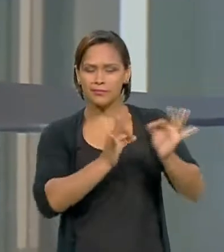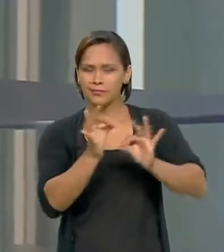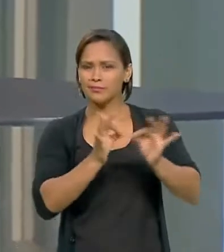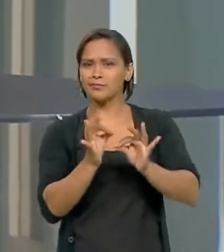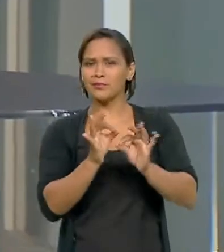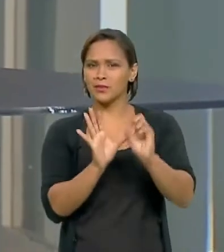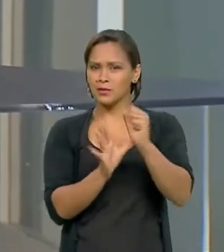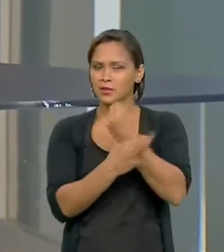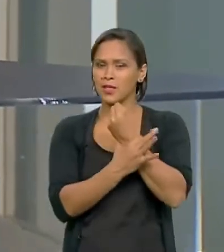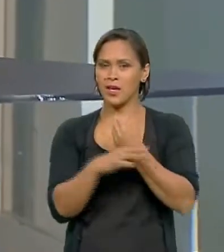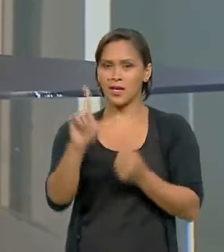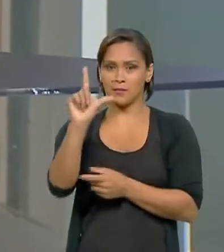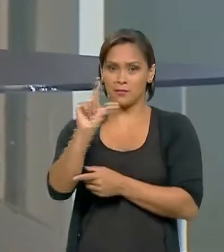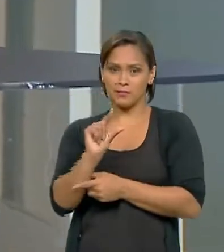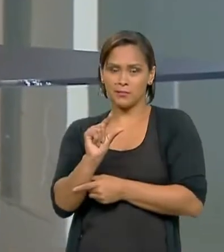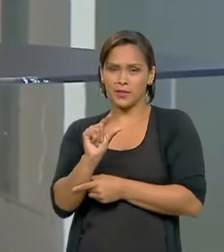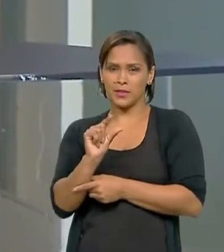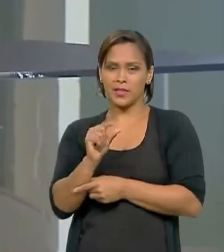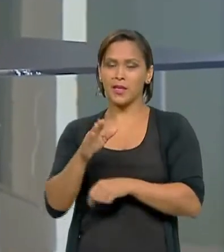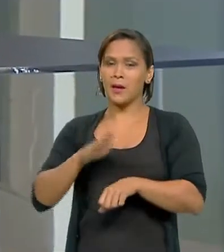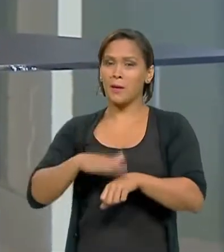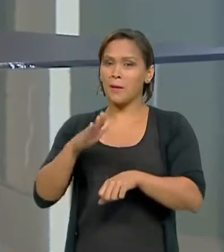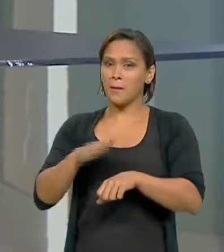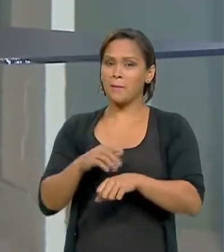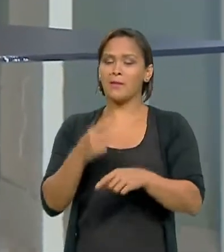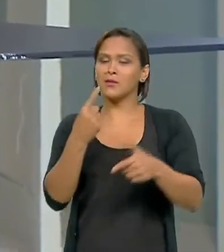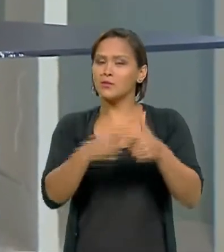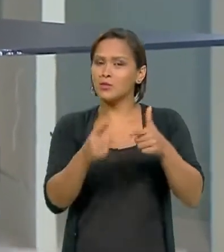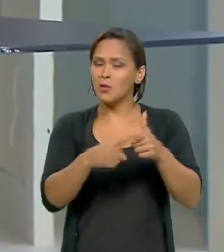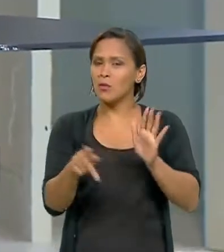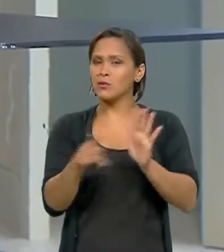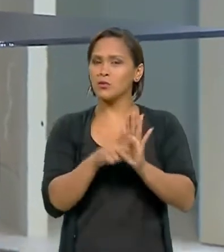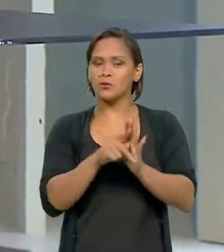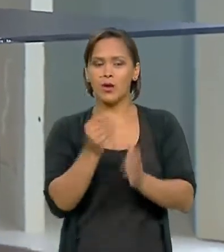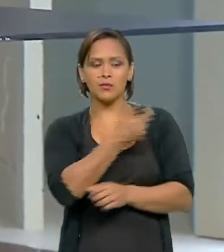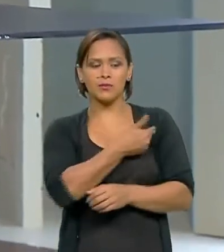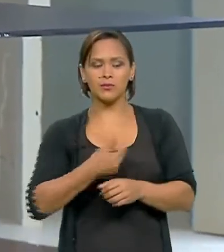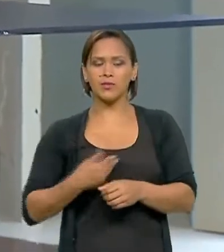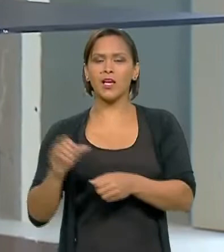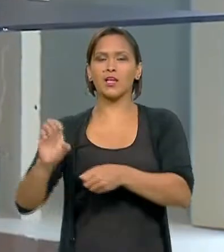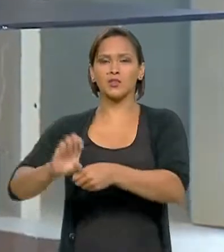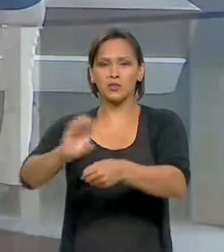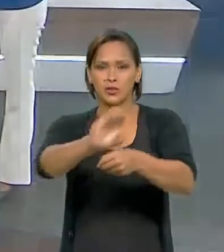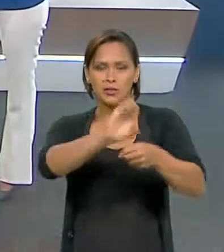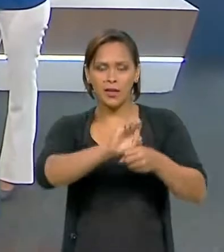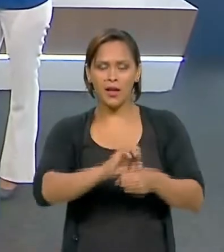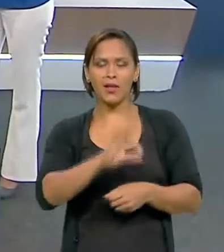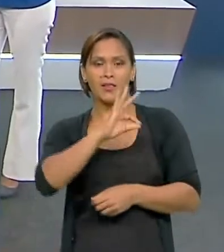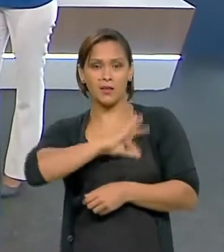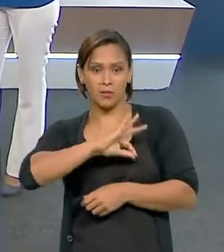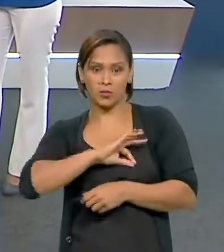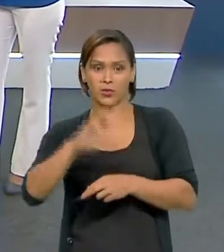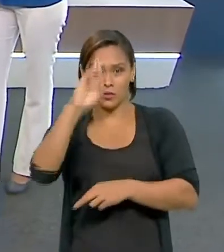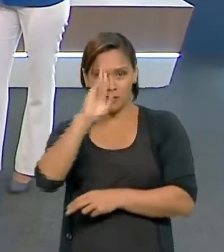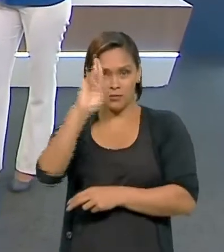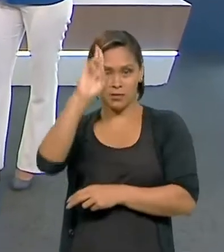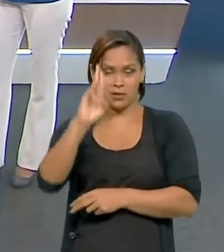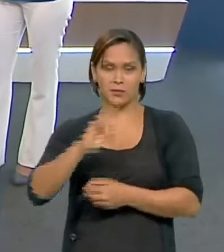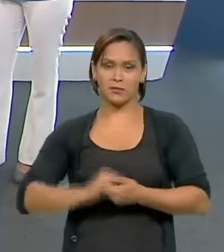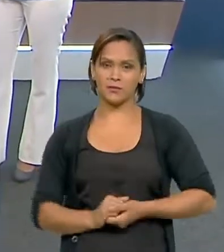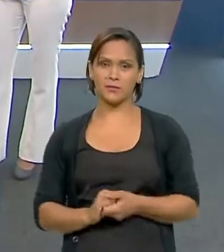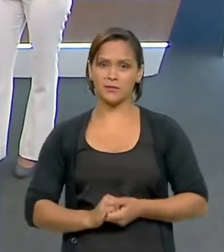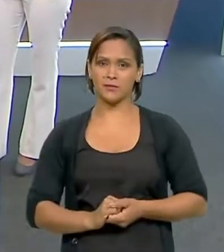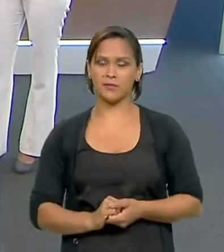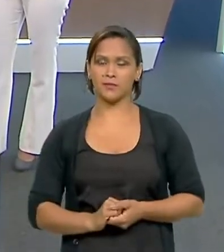é muito pequena. É muito mais um problema dos governadores, das polícias militares e polícias civis que estão na mão dos governadores.